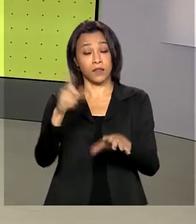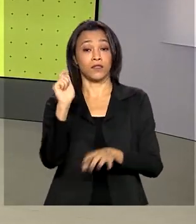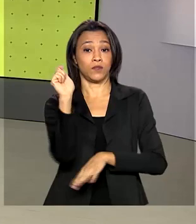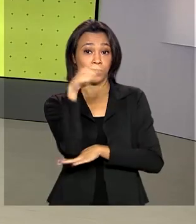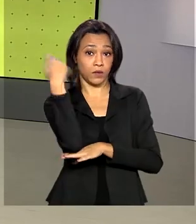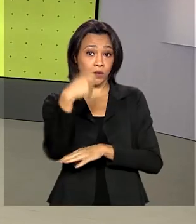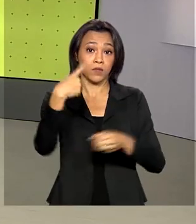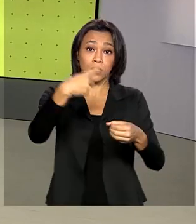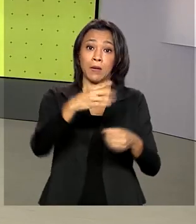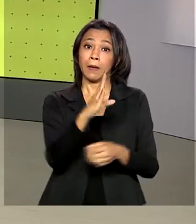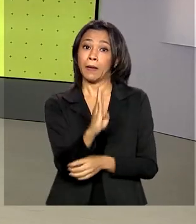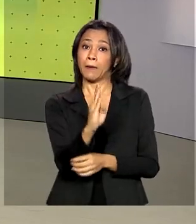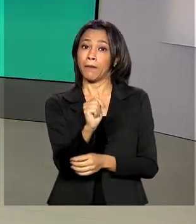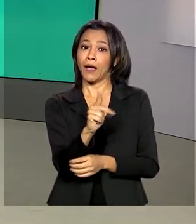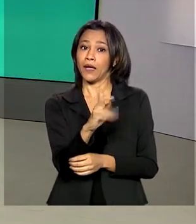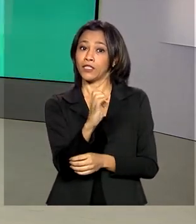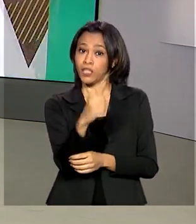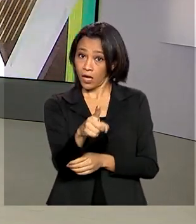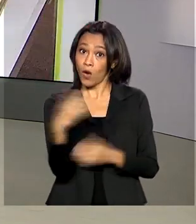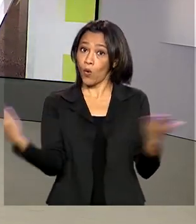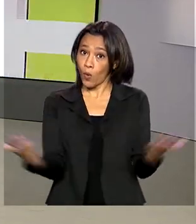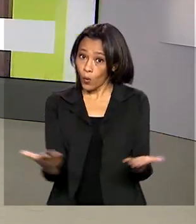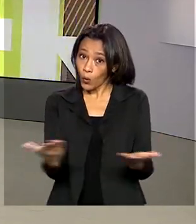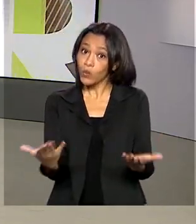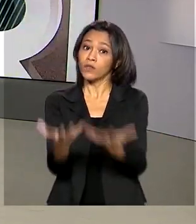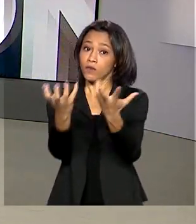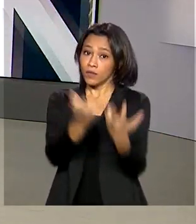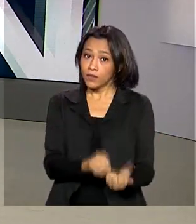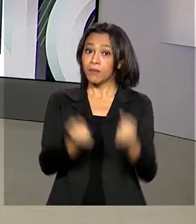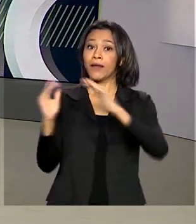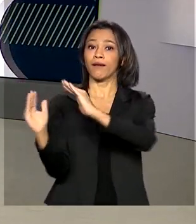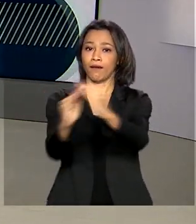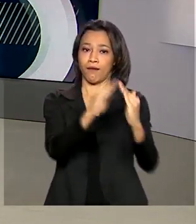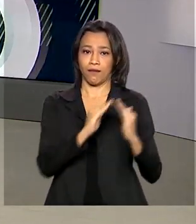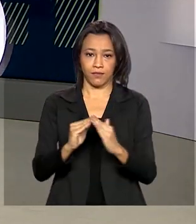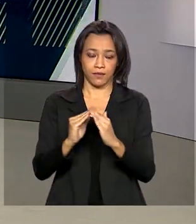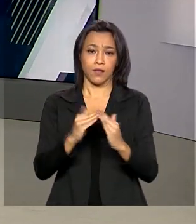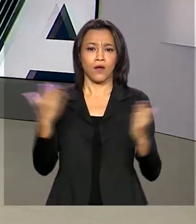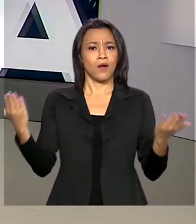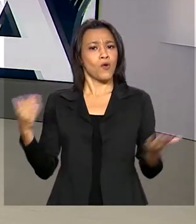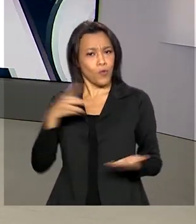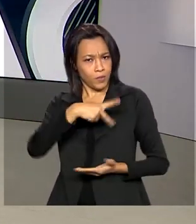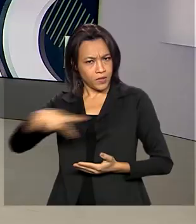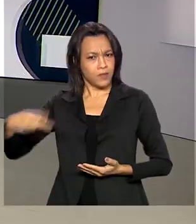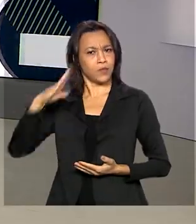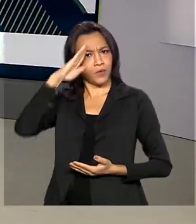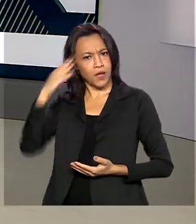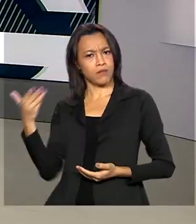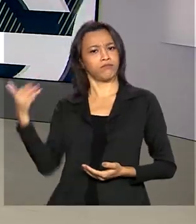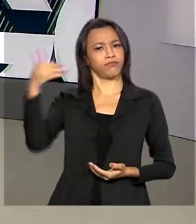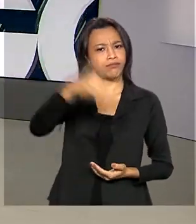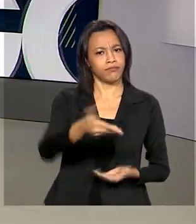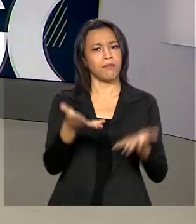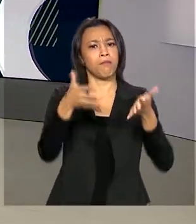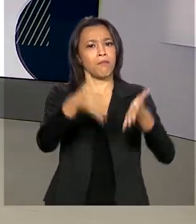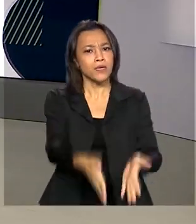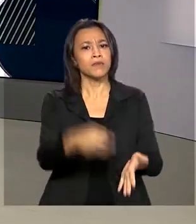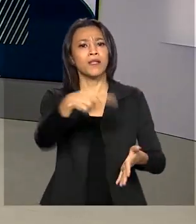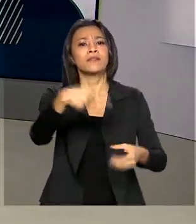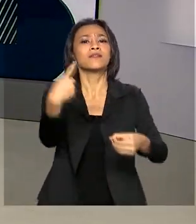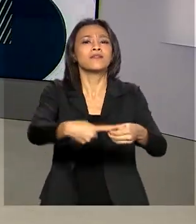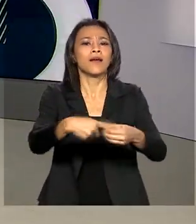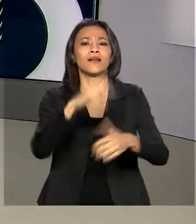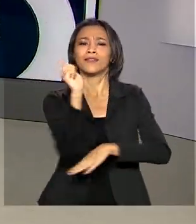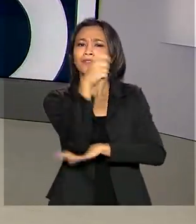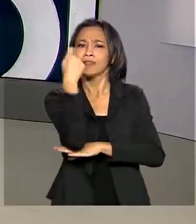ser entregues hoje pelo governo federal. O presidente Jair Bolsonaro participa da entrega das moradias na cidade gaúcha a partir